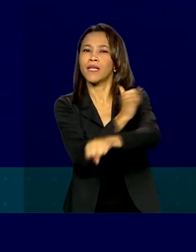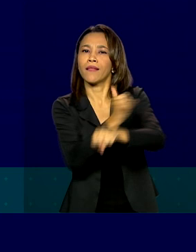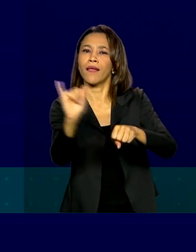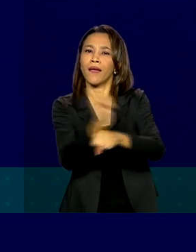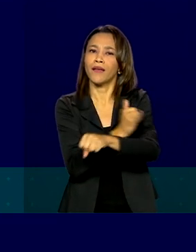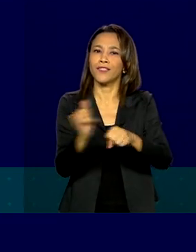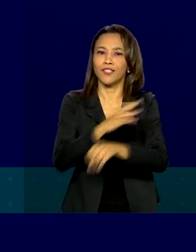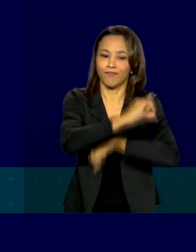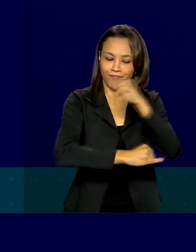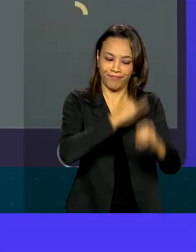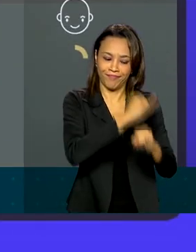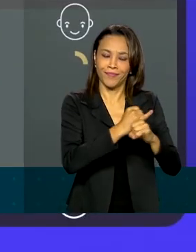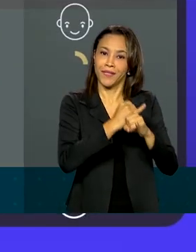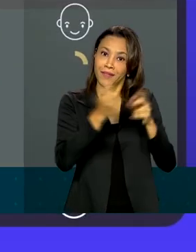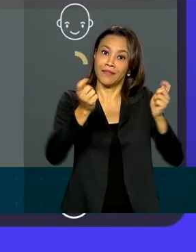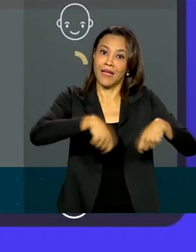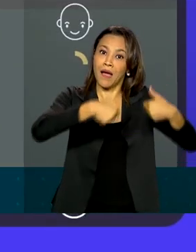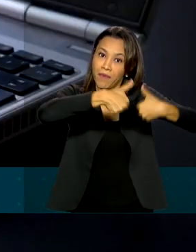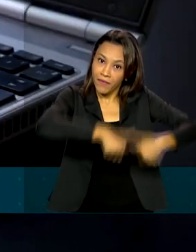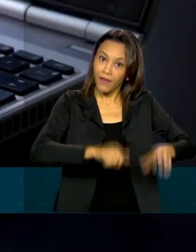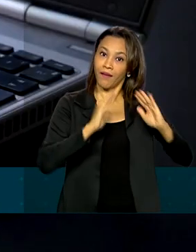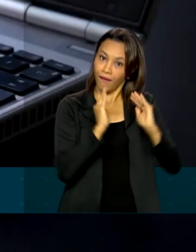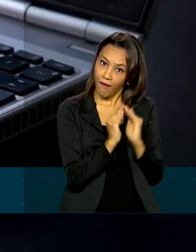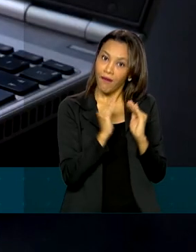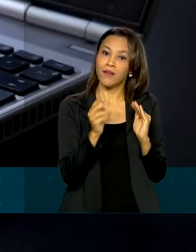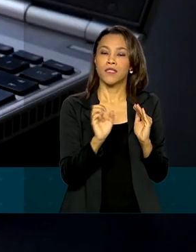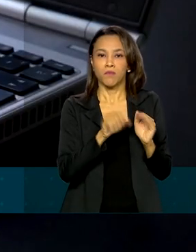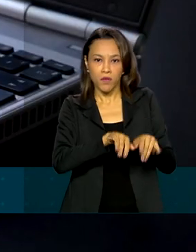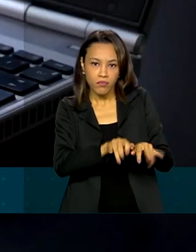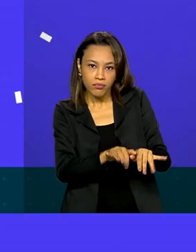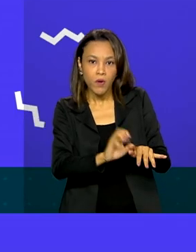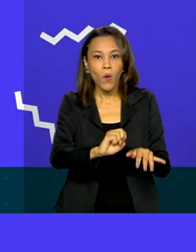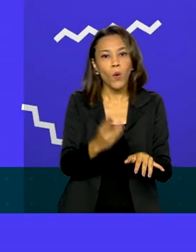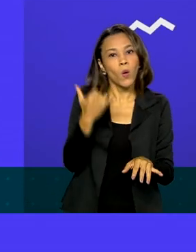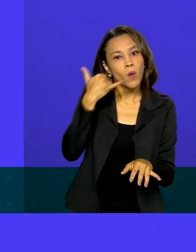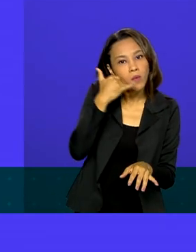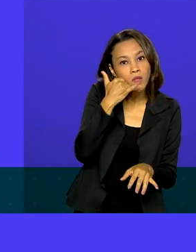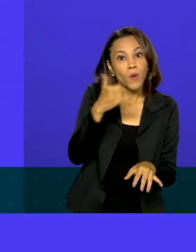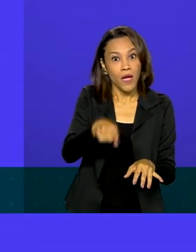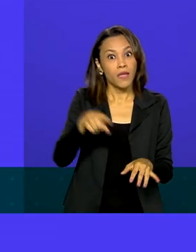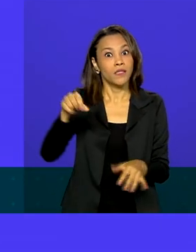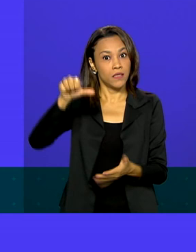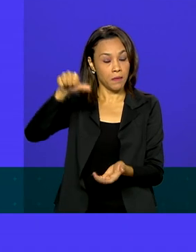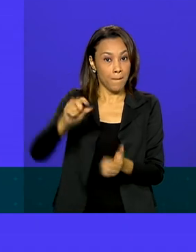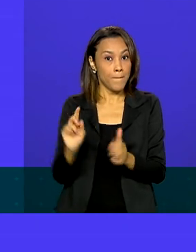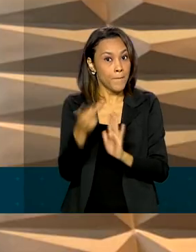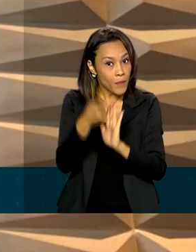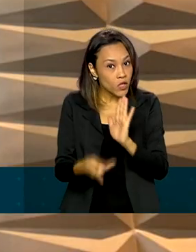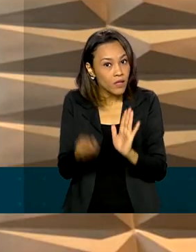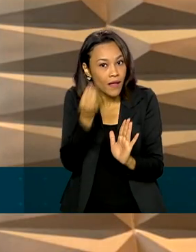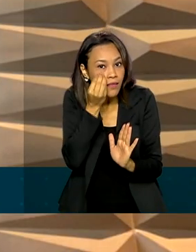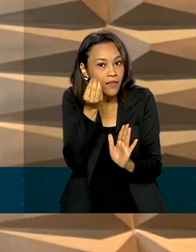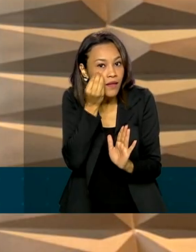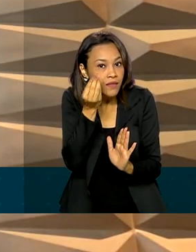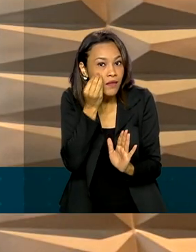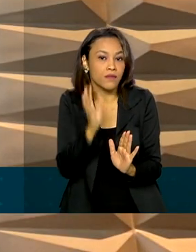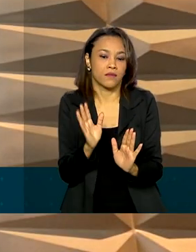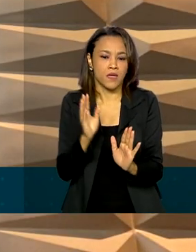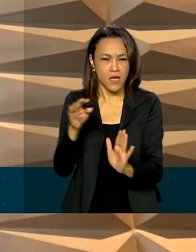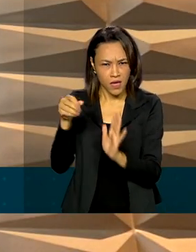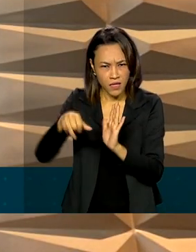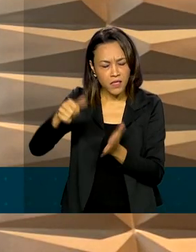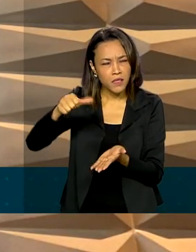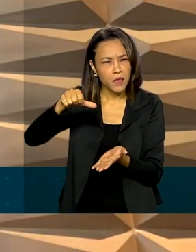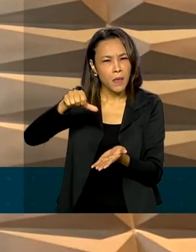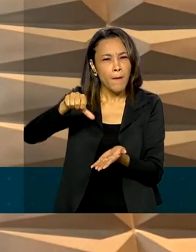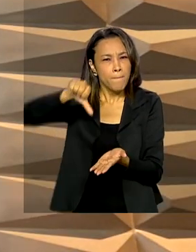que seria realizada de casa, pelo celular ou computador. O projeto piloto já está em teste. Assim que esse projeto piloto